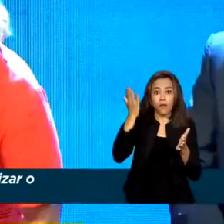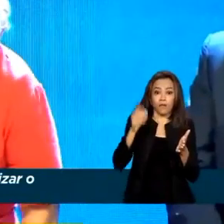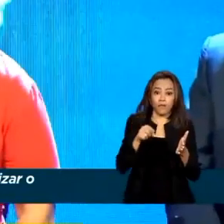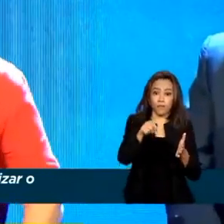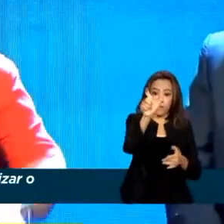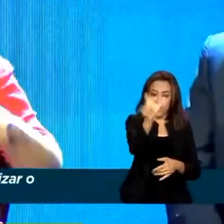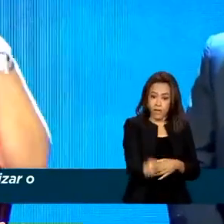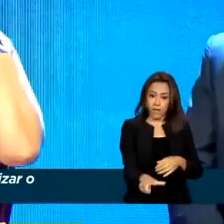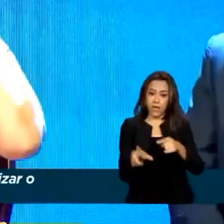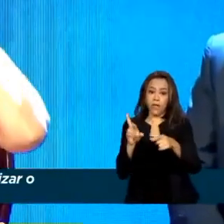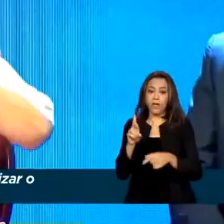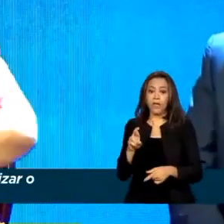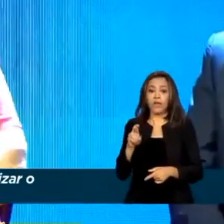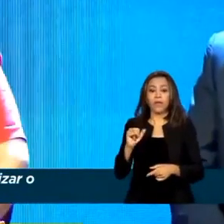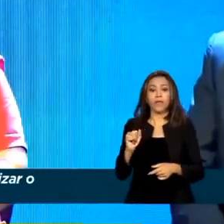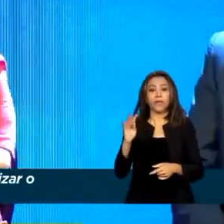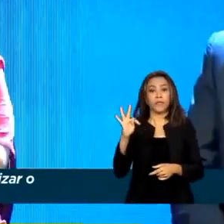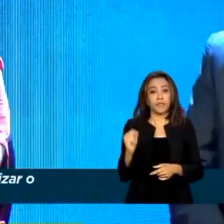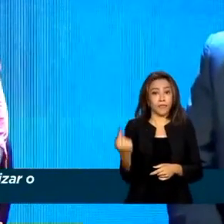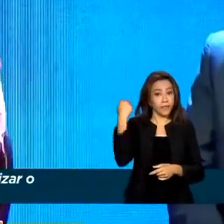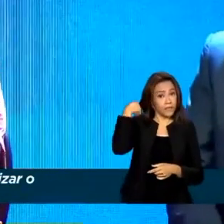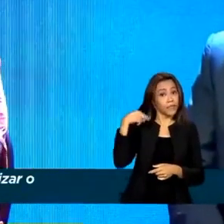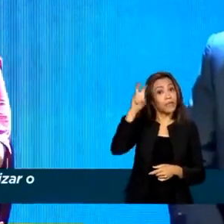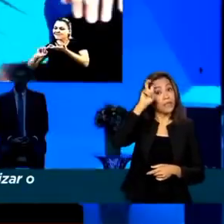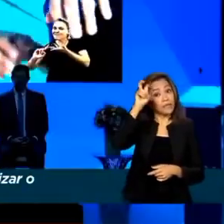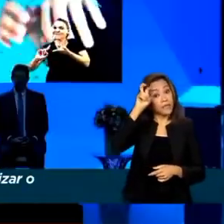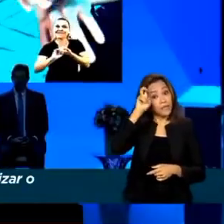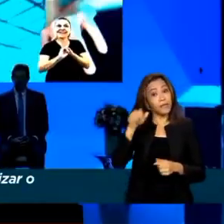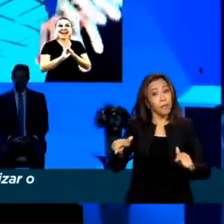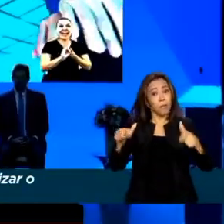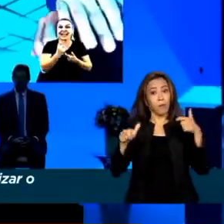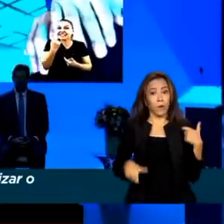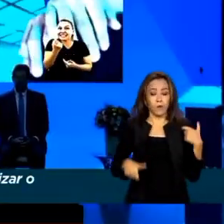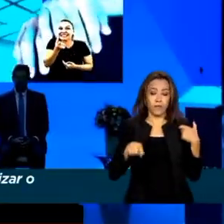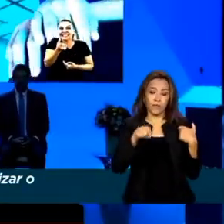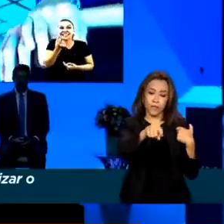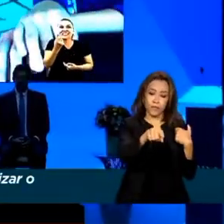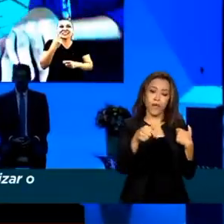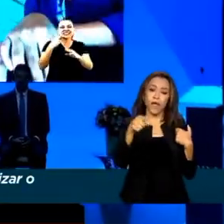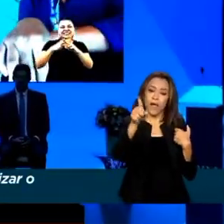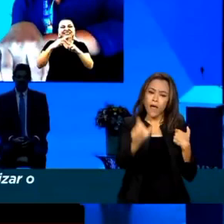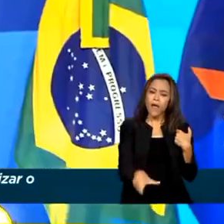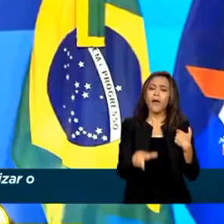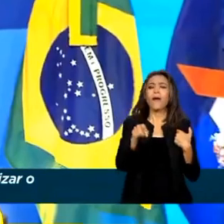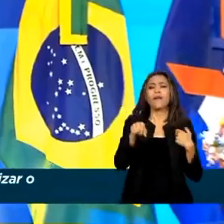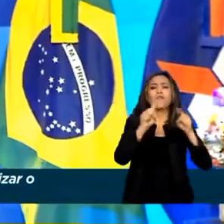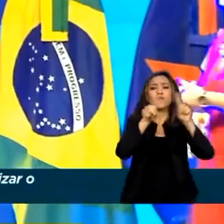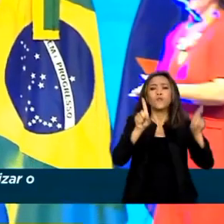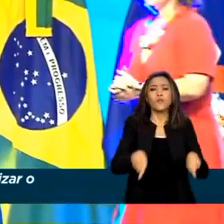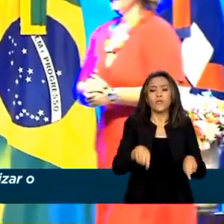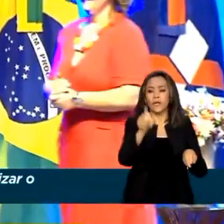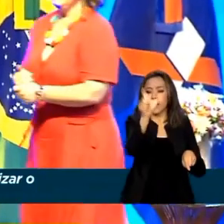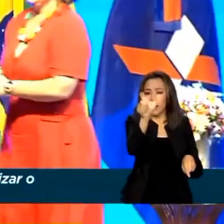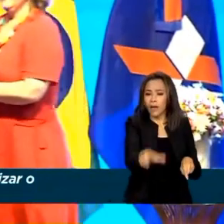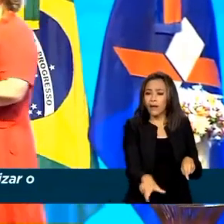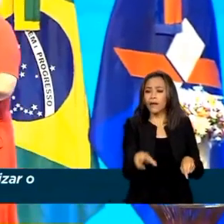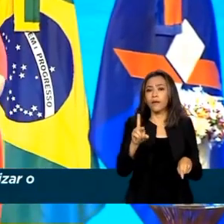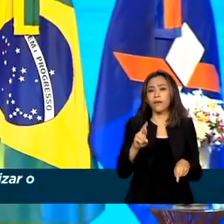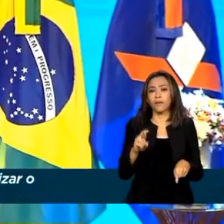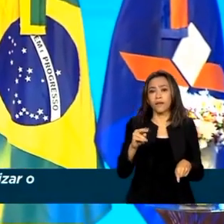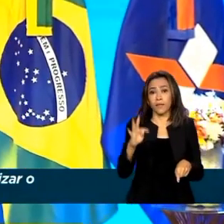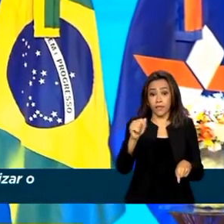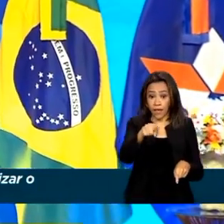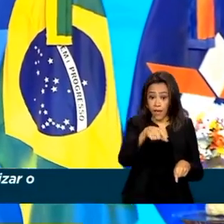posse de Rita Serrano na quinta-feira em Brasília. Funcionária da Caixa Econômica Federal, a nova presidente é